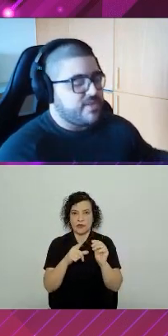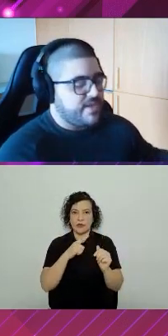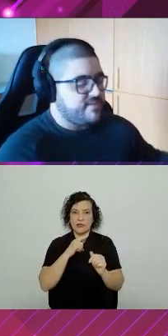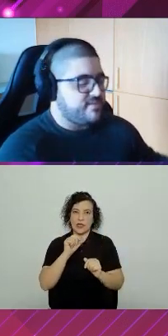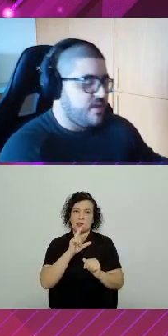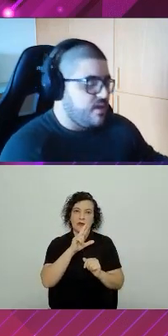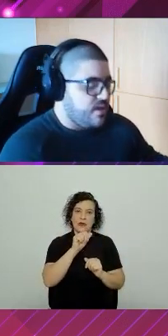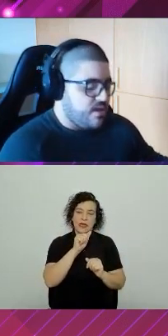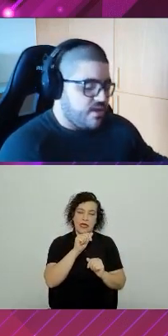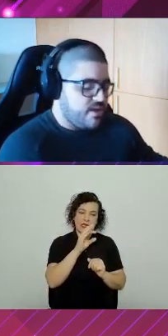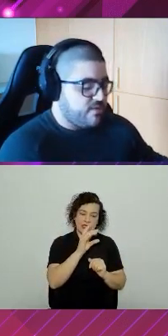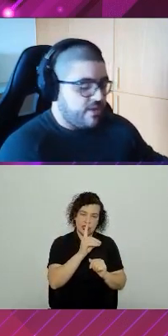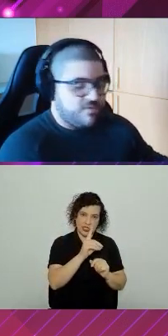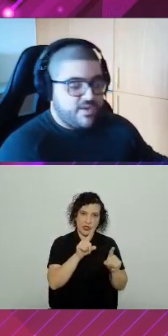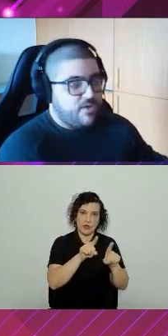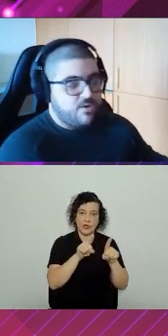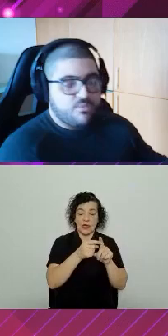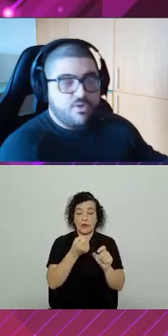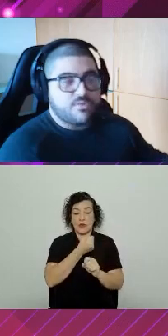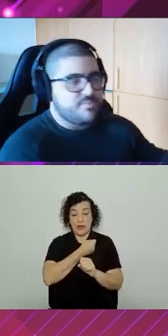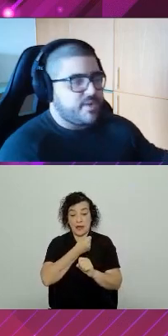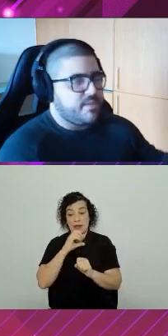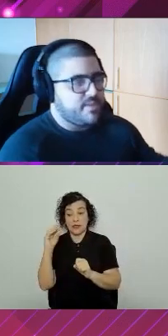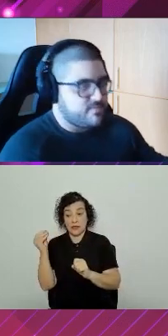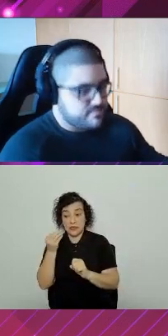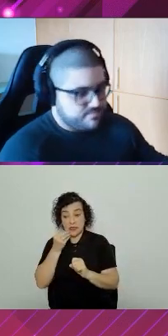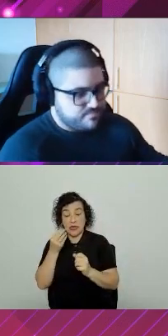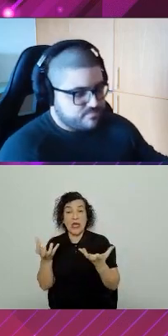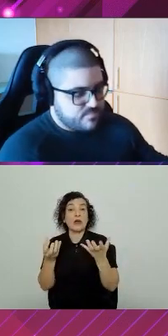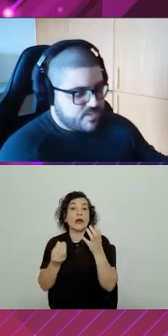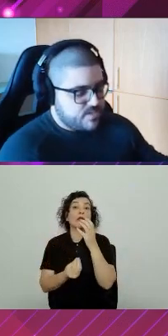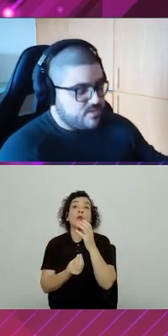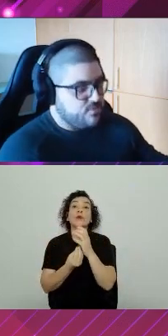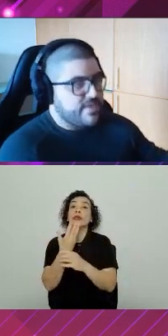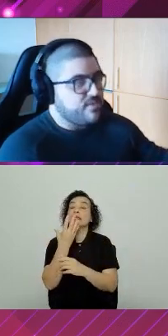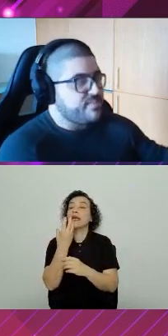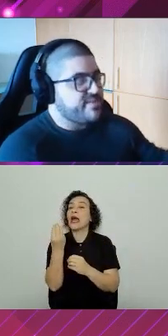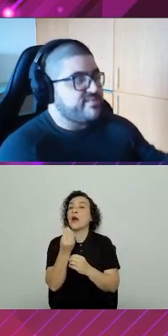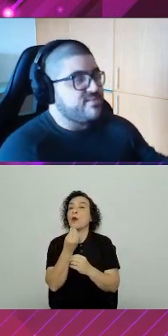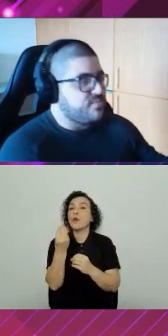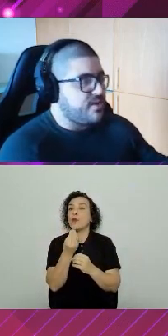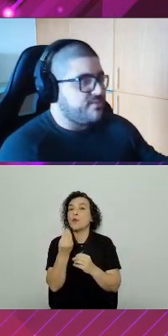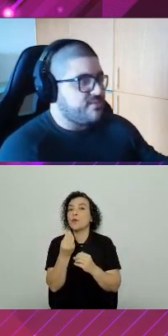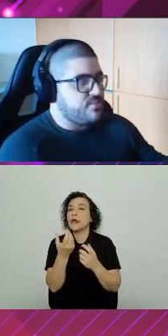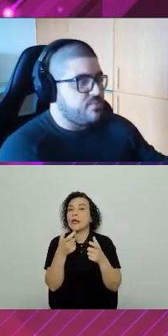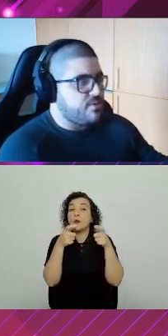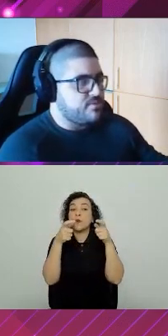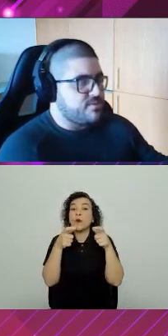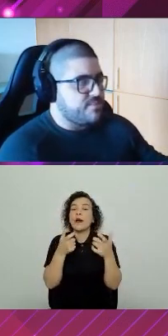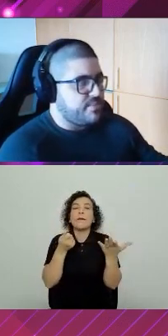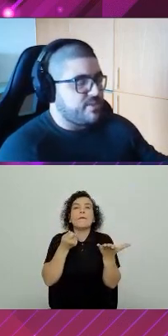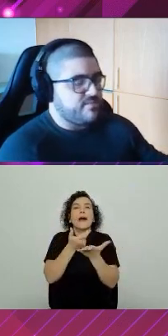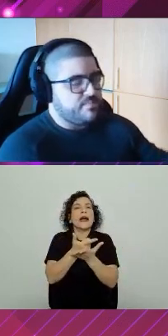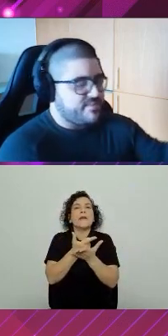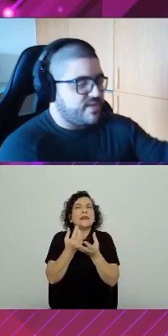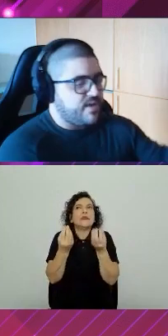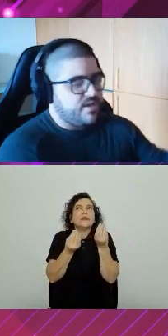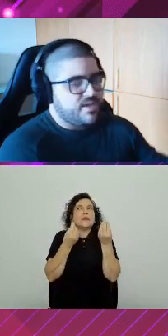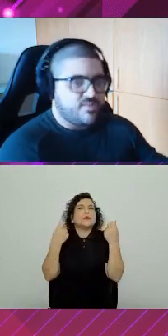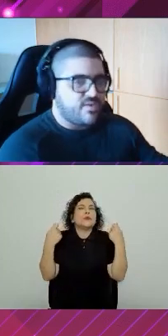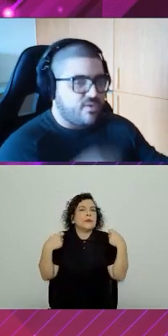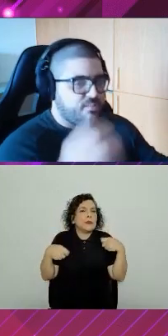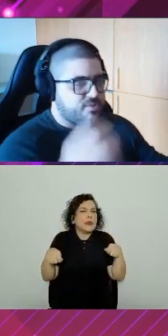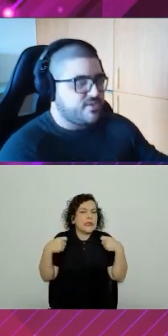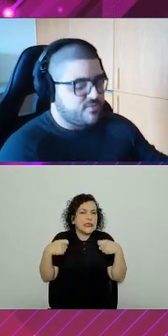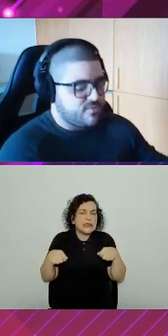e oportunidades. Eu quero criar agora um módulo de pagamento. O que é eu preciso para fazer o meu módulo de pagamento? Vamos pensar